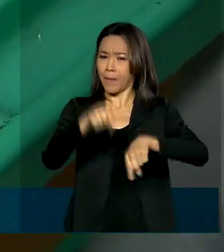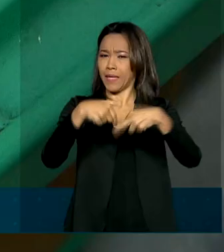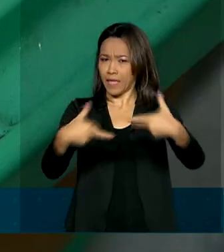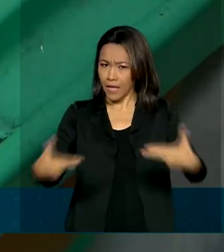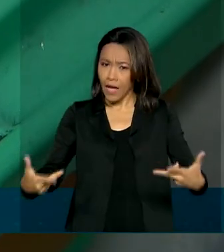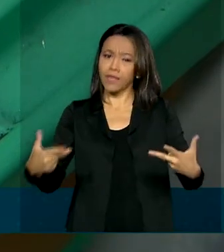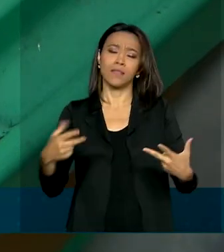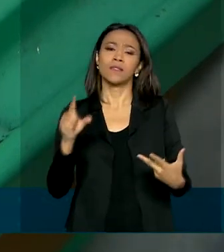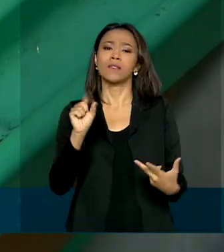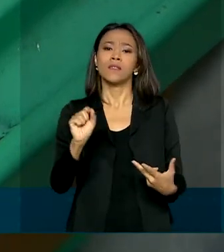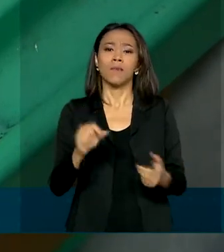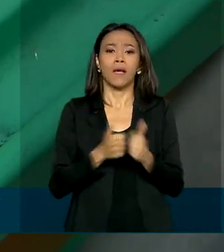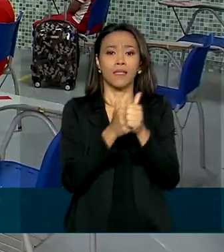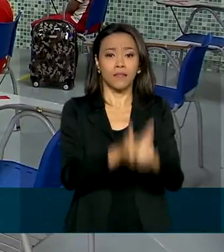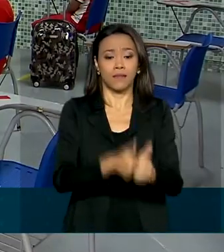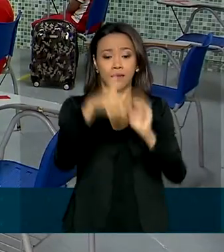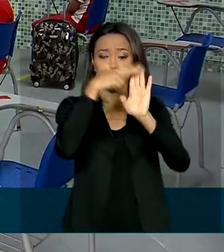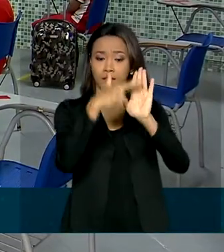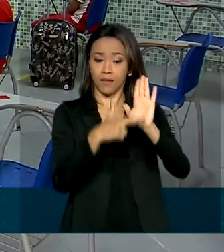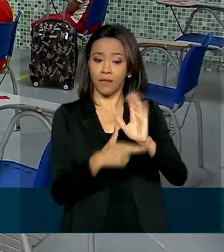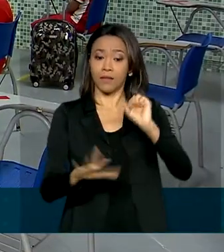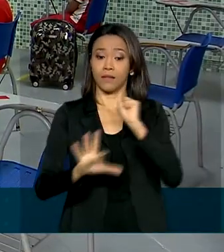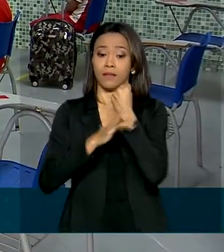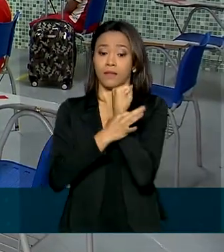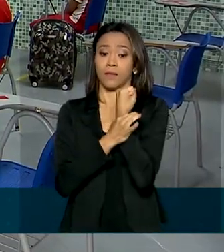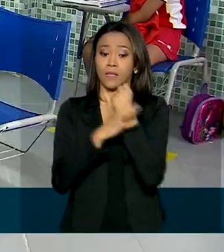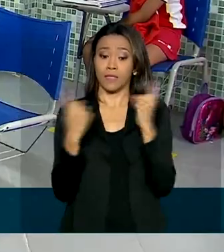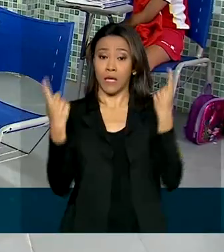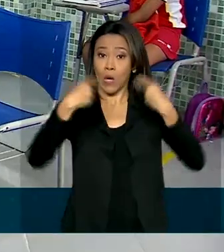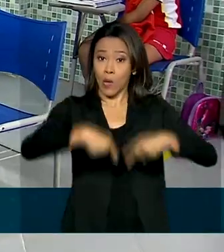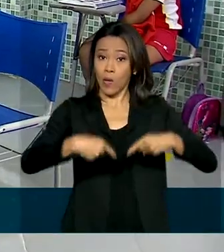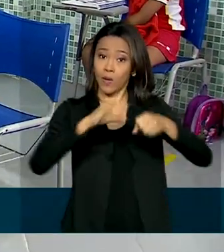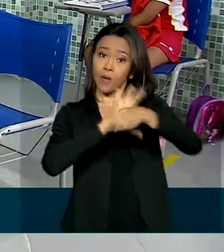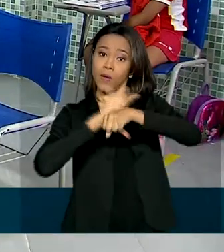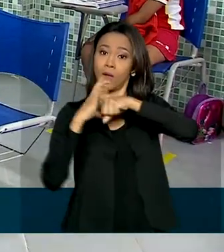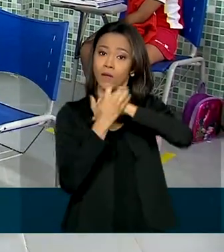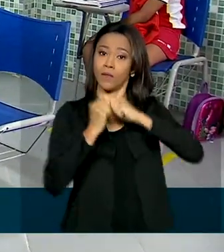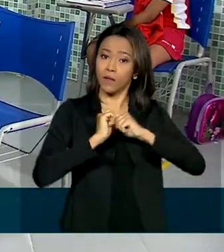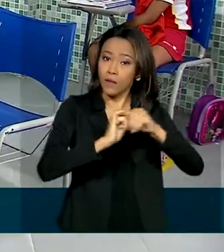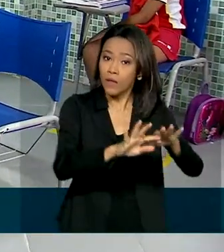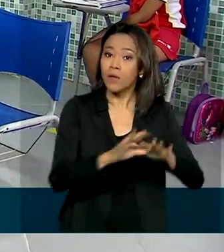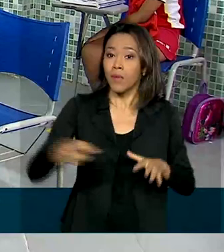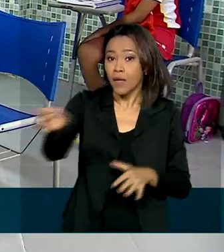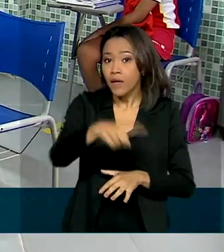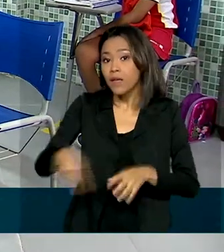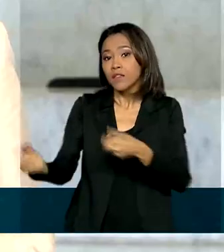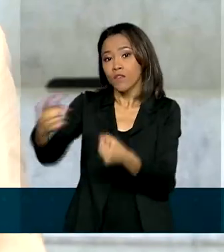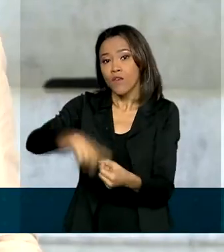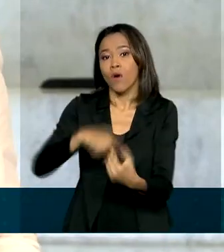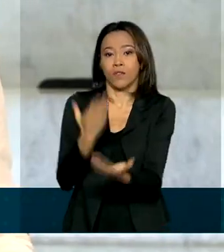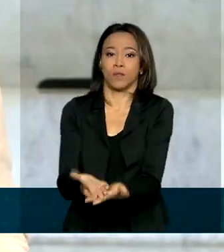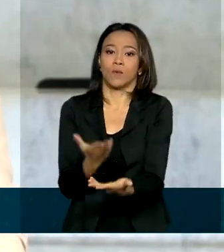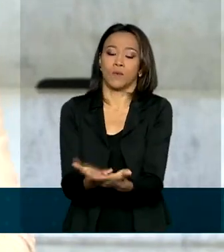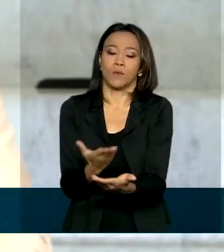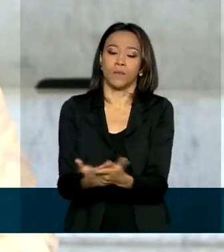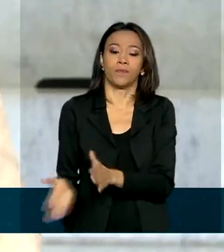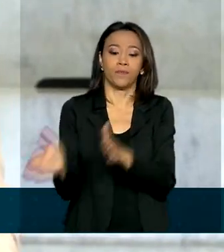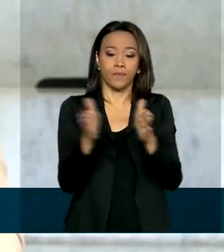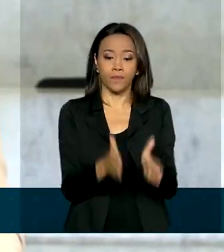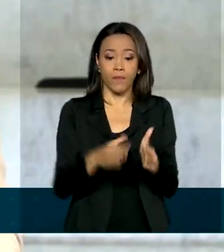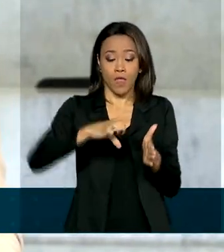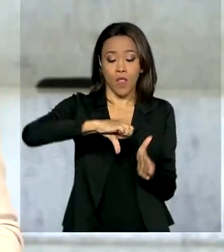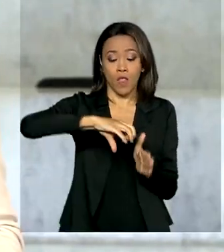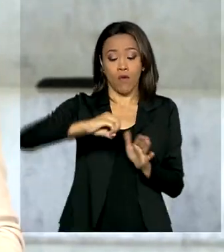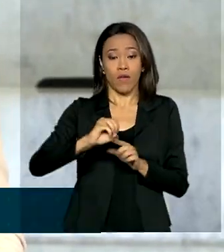pôr em prática os protocolos de segurança contra o coronavírus para retorno às aulas presenciais. A verba de 90